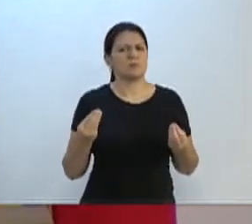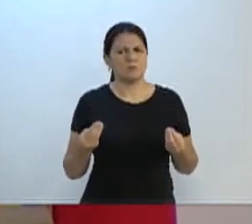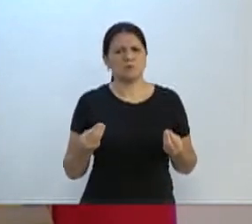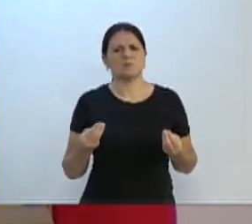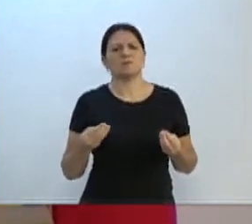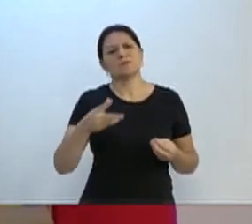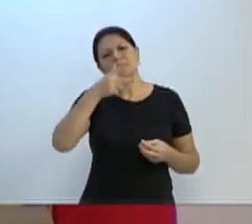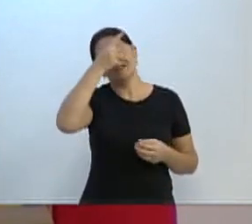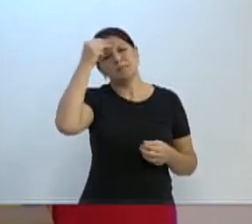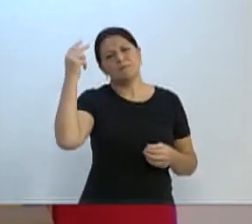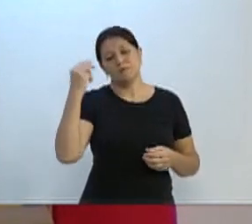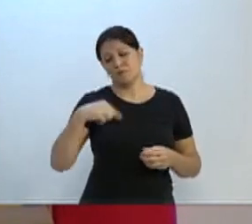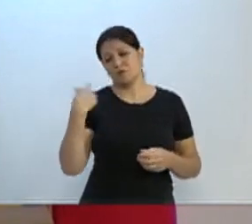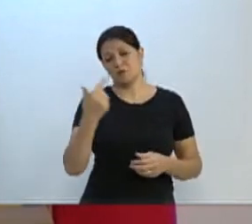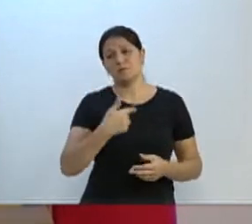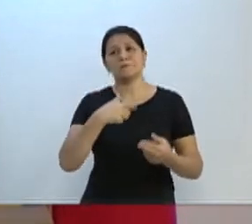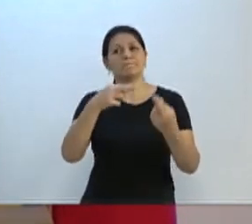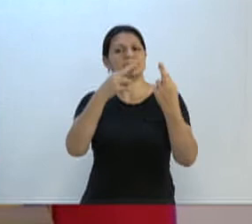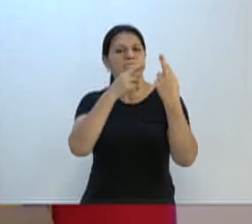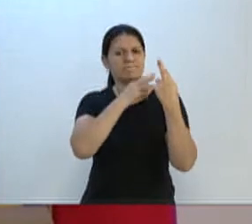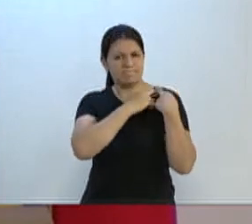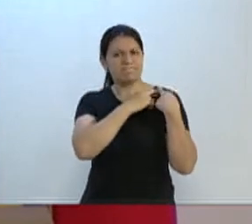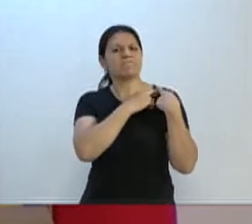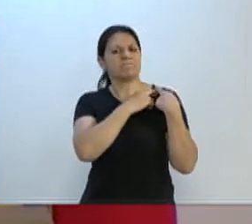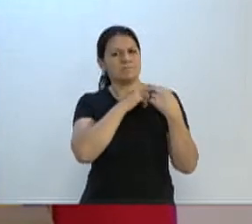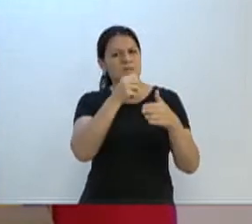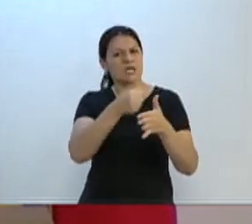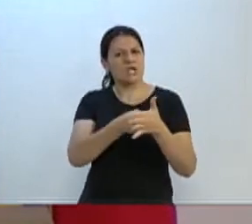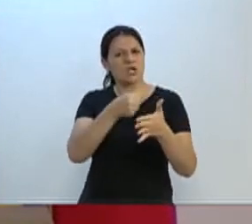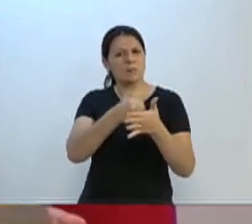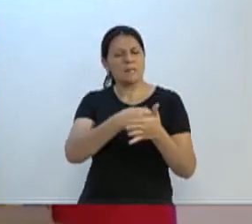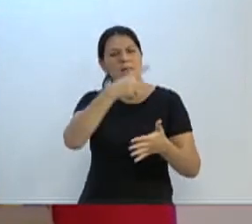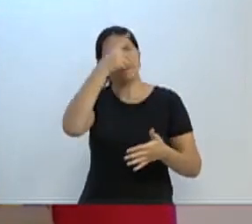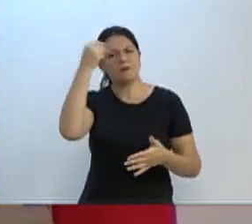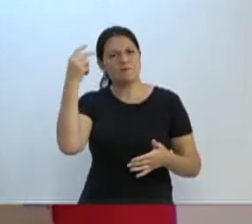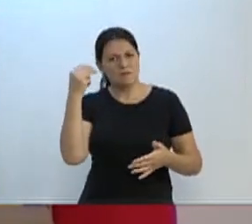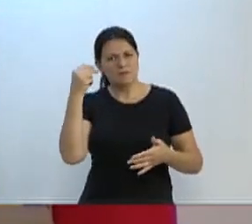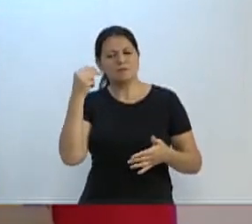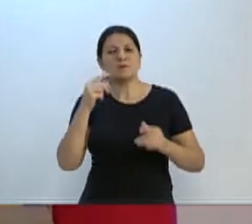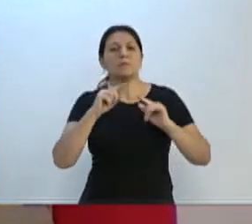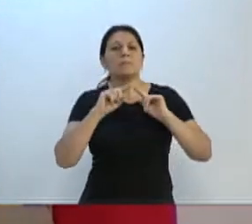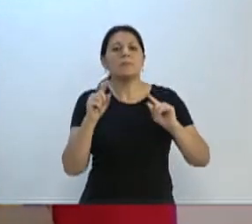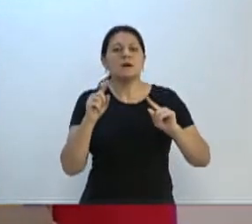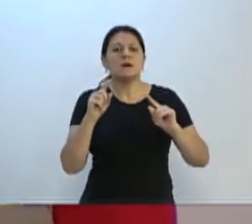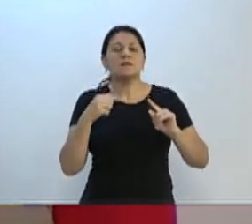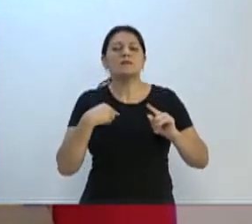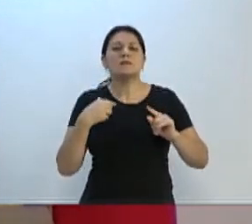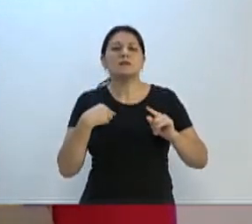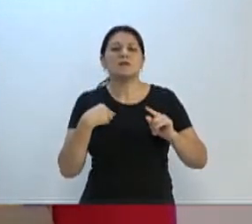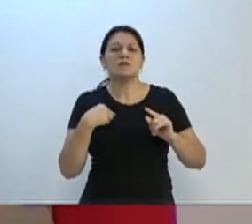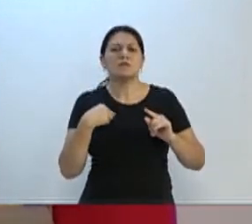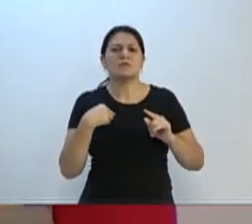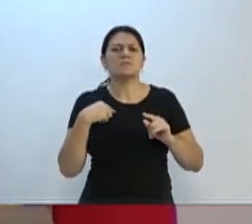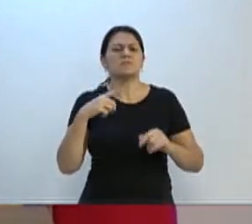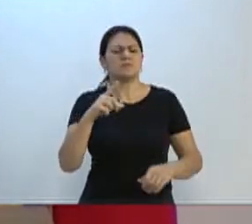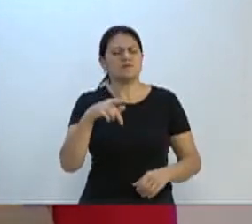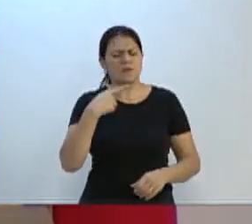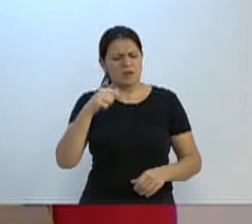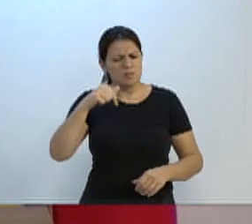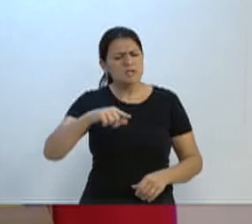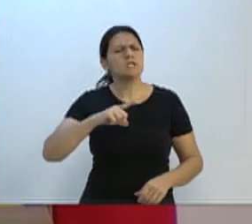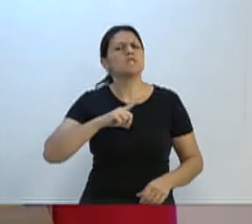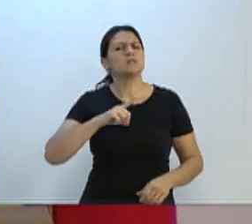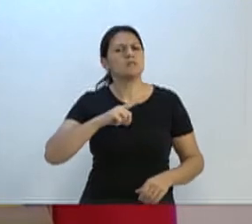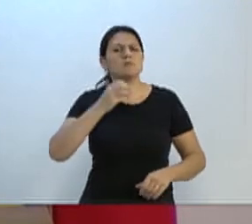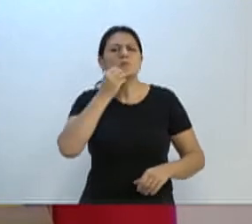da prefeitura, a nossa função, cobrar da prefeitura, cobrar do executivo, mas eu sou testemunha que nós temos aqui bons